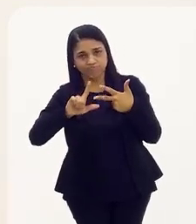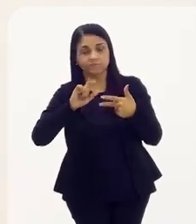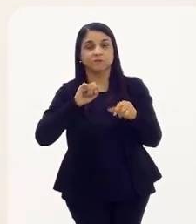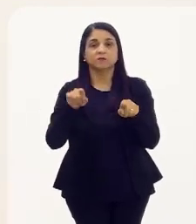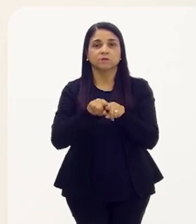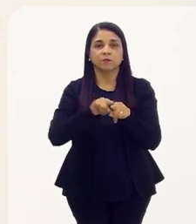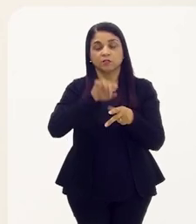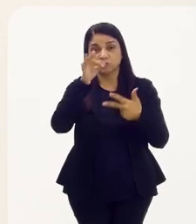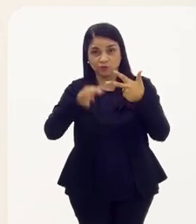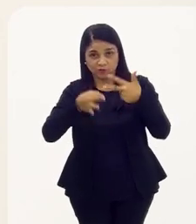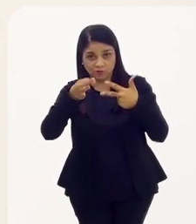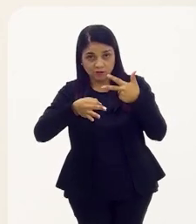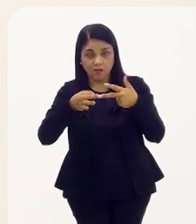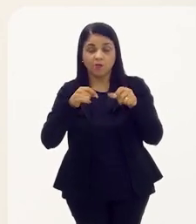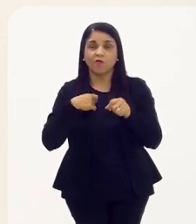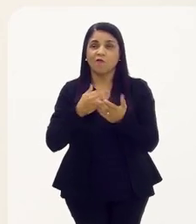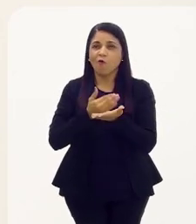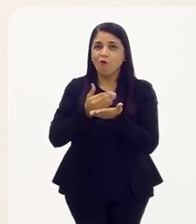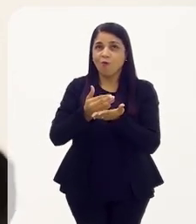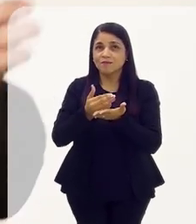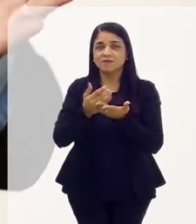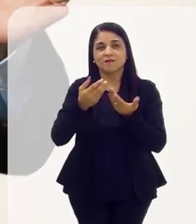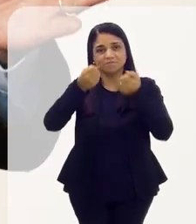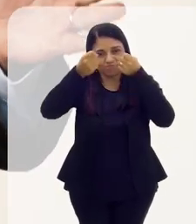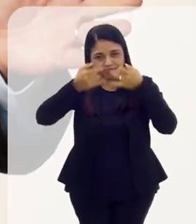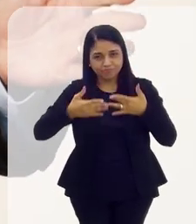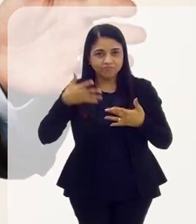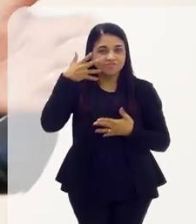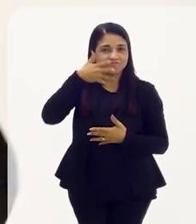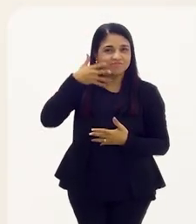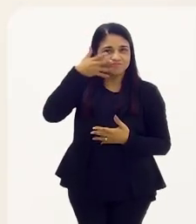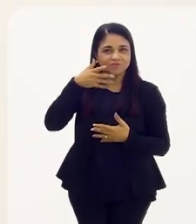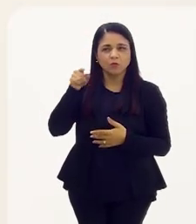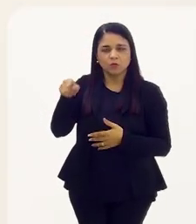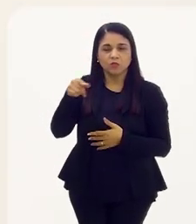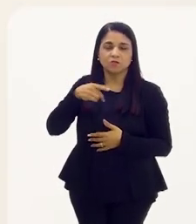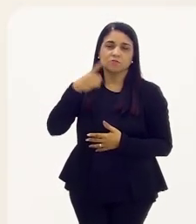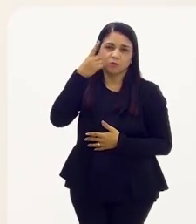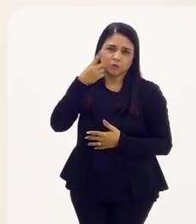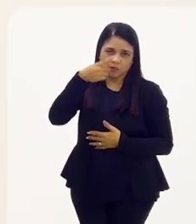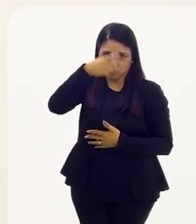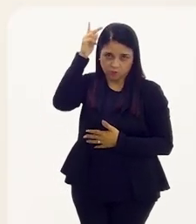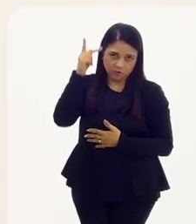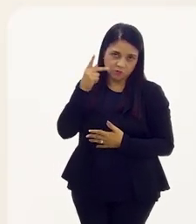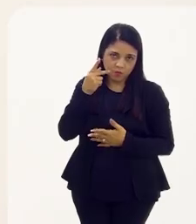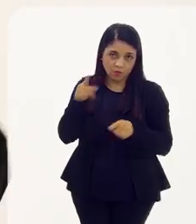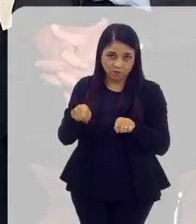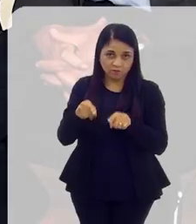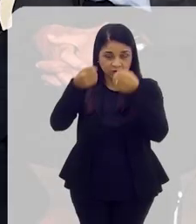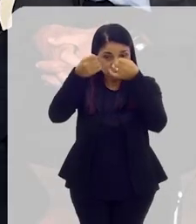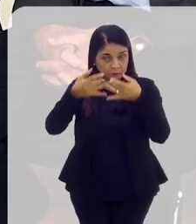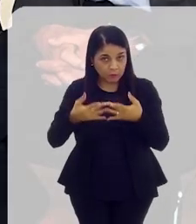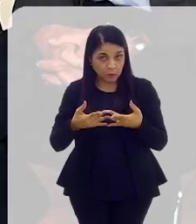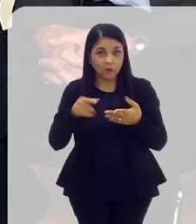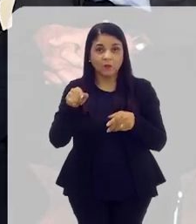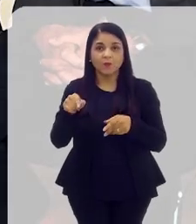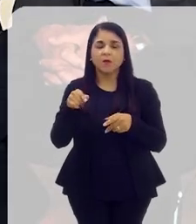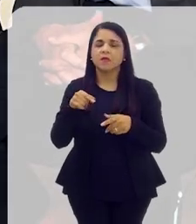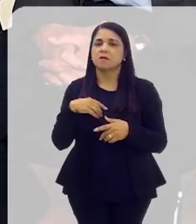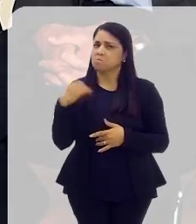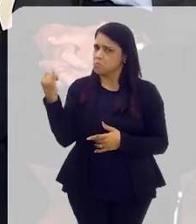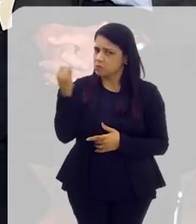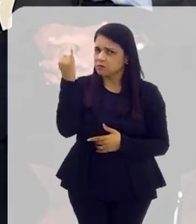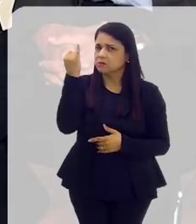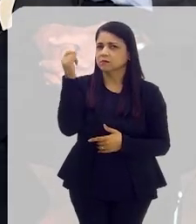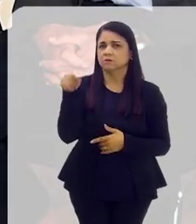judiciário. Acho que eu vou começar a minha exposição dentro do que o doutor Luspaulo colocou, acho que ele tocou num ponto importante,